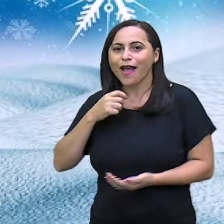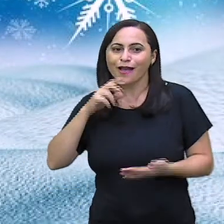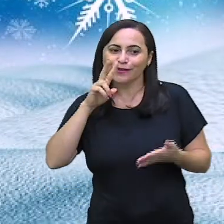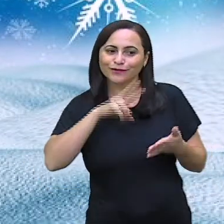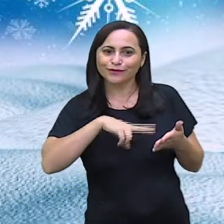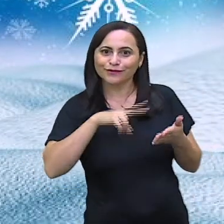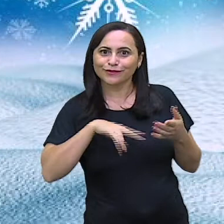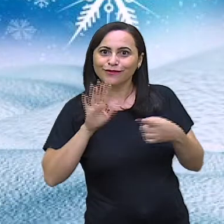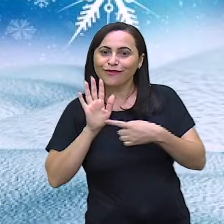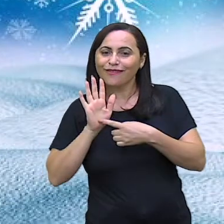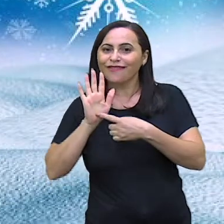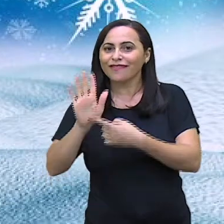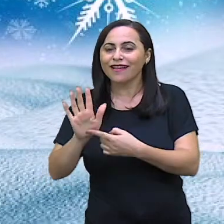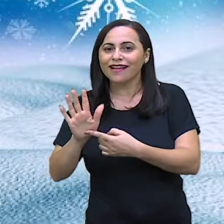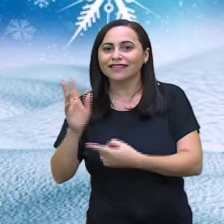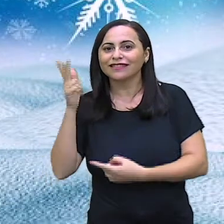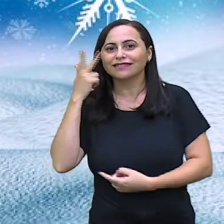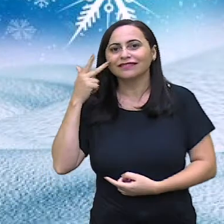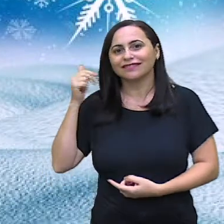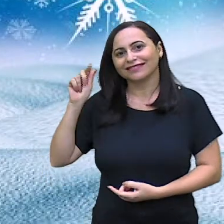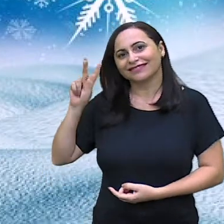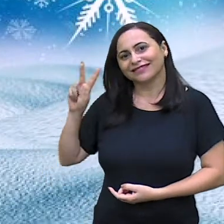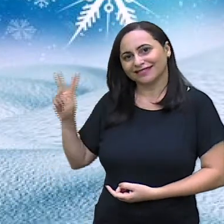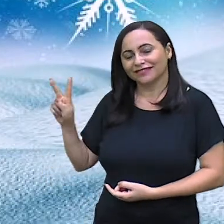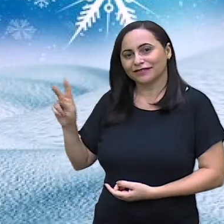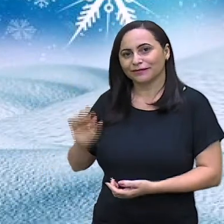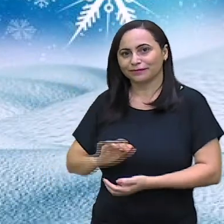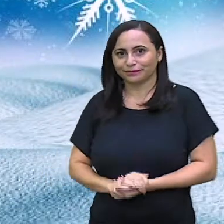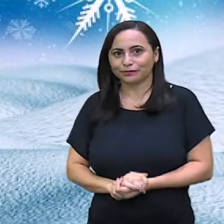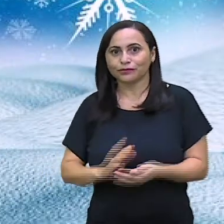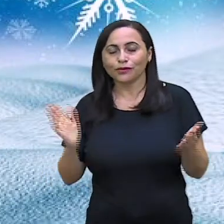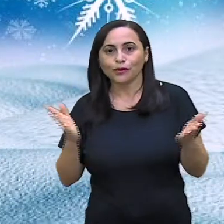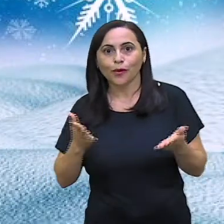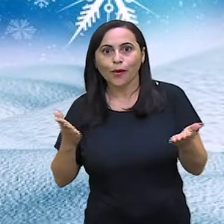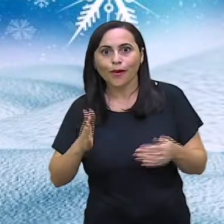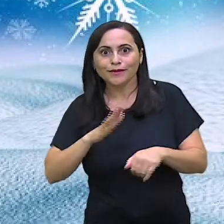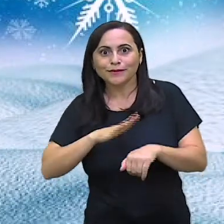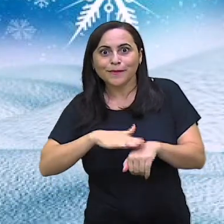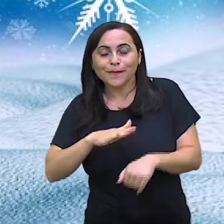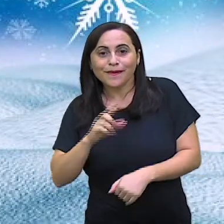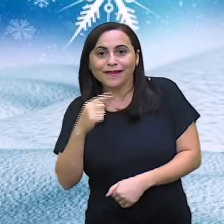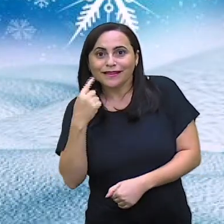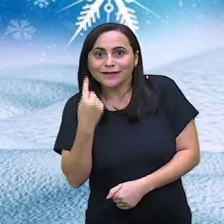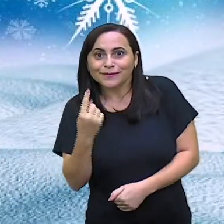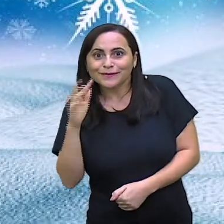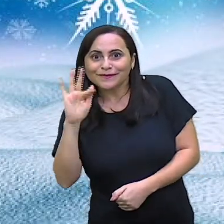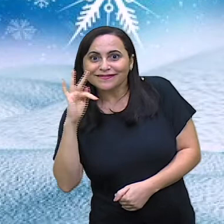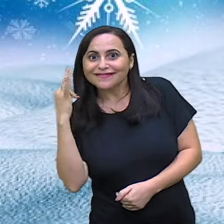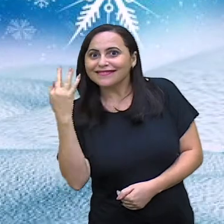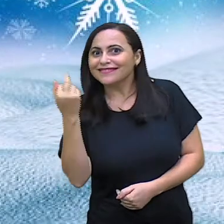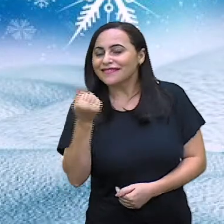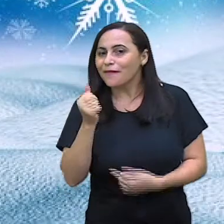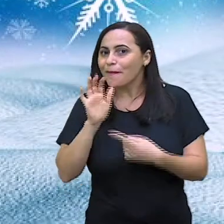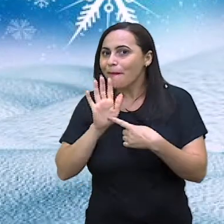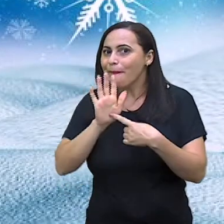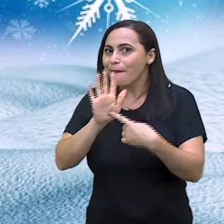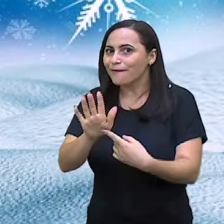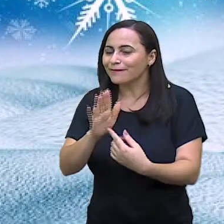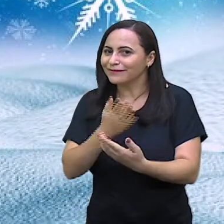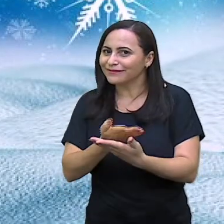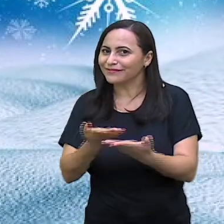da Secretaria Municipal de Educação. E hoje eu tenho mais uma fábula para contar para vocês.